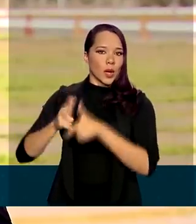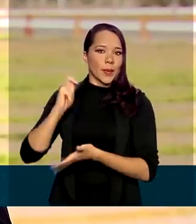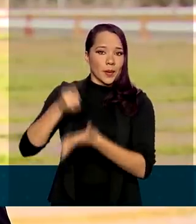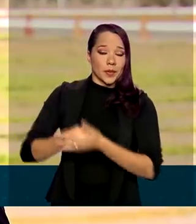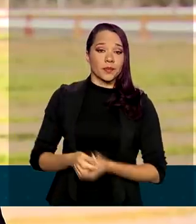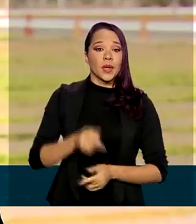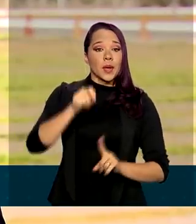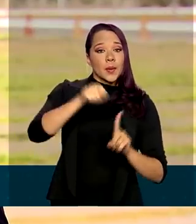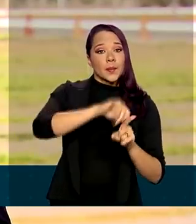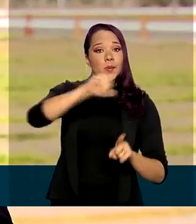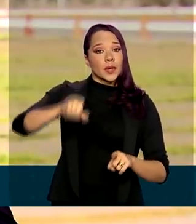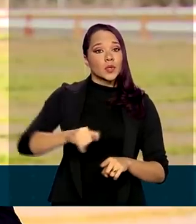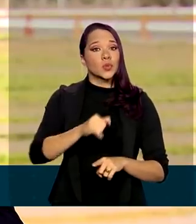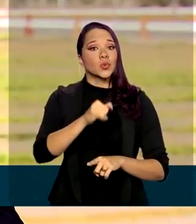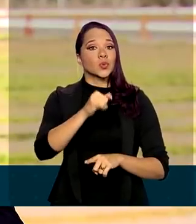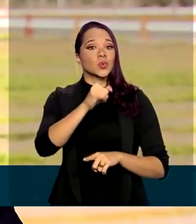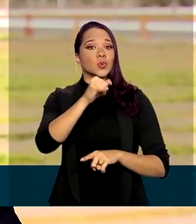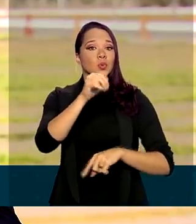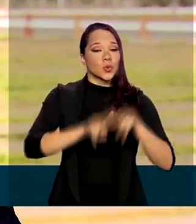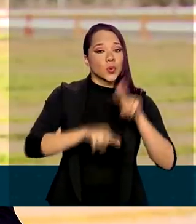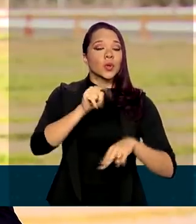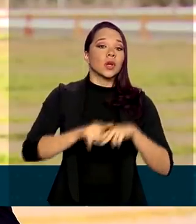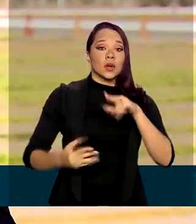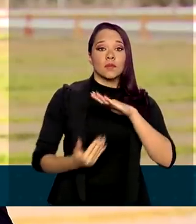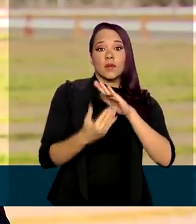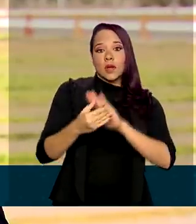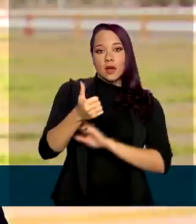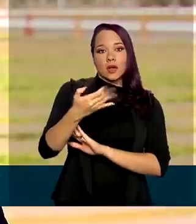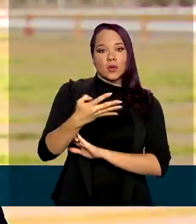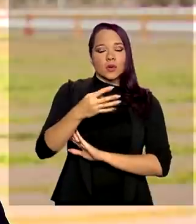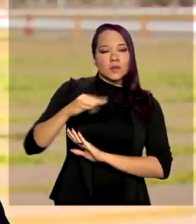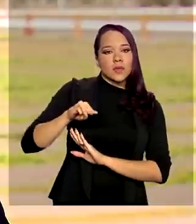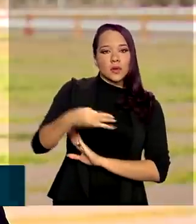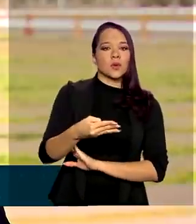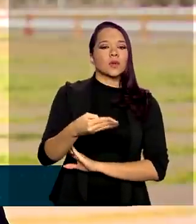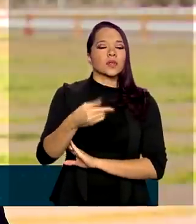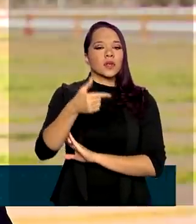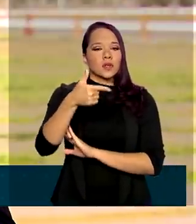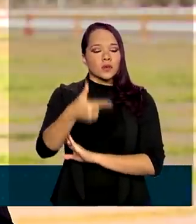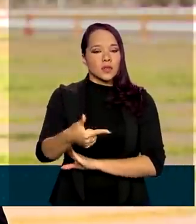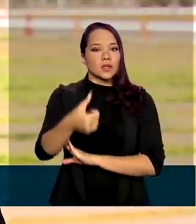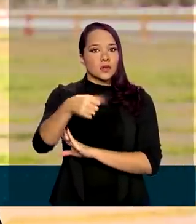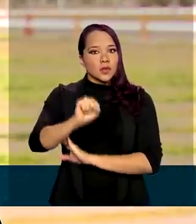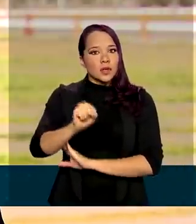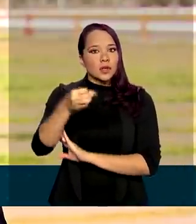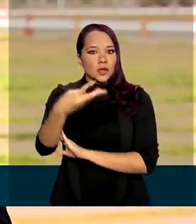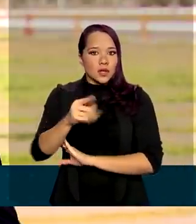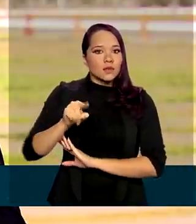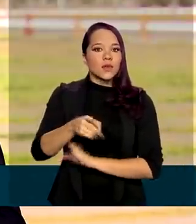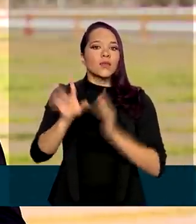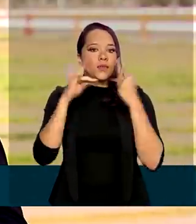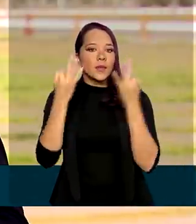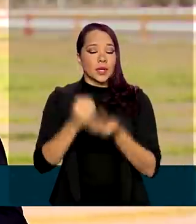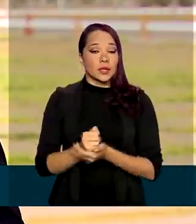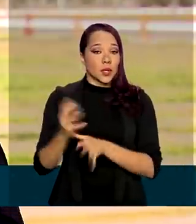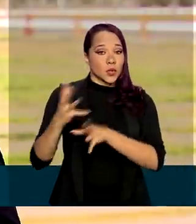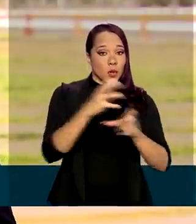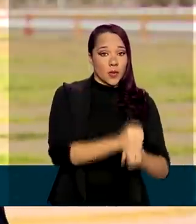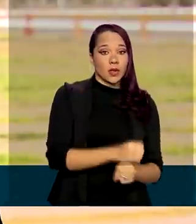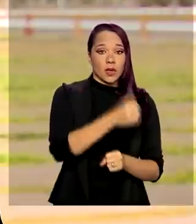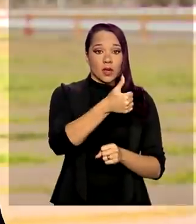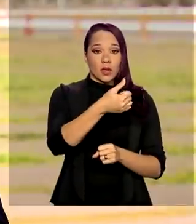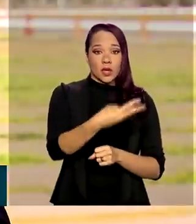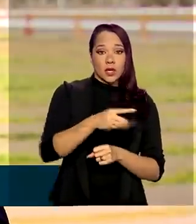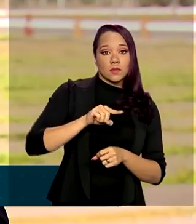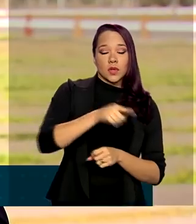Em junho, a folha de pagamento do programa atingiu a marca histórica de 14.283.000 famílias atendidas. Nesse total, mais